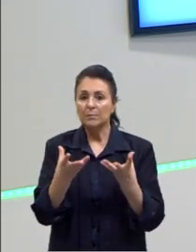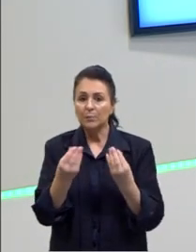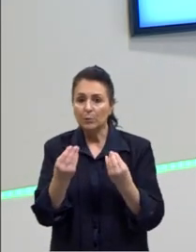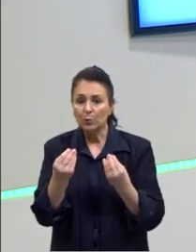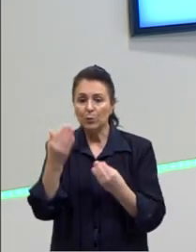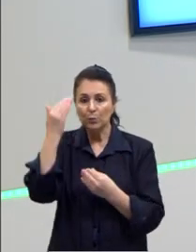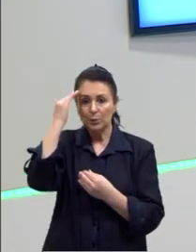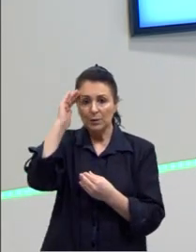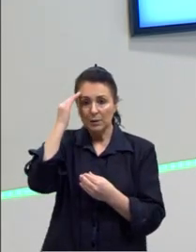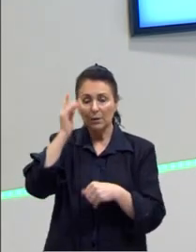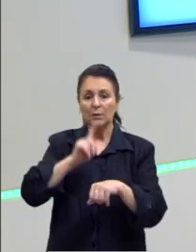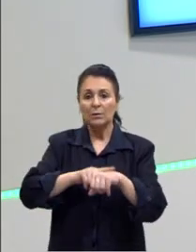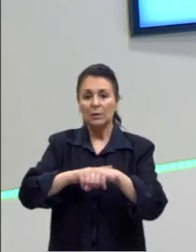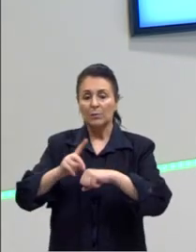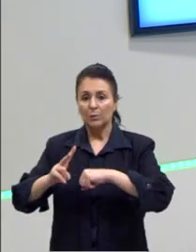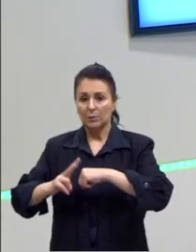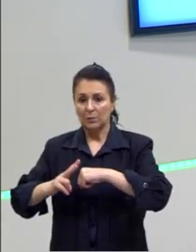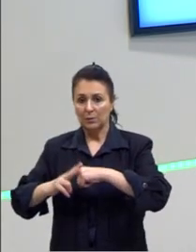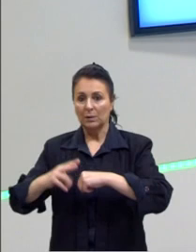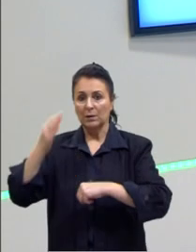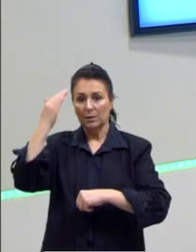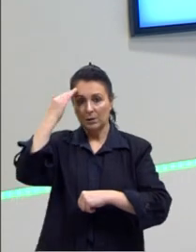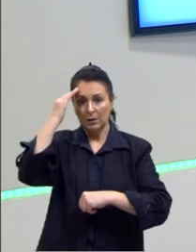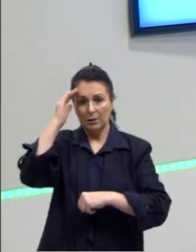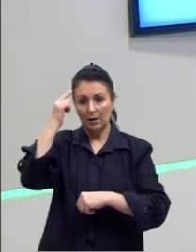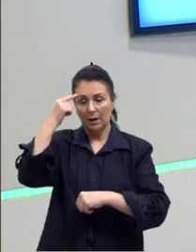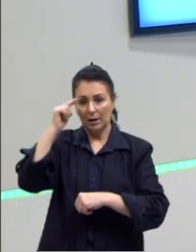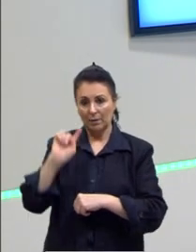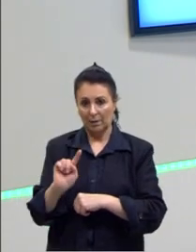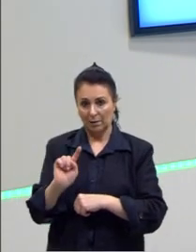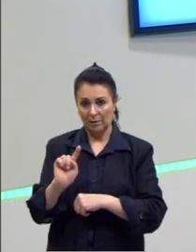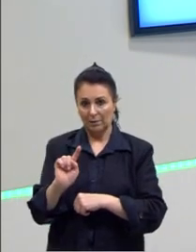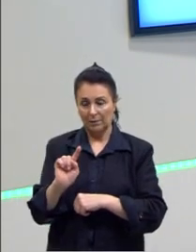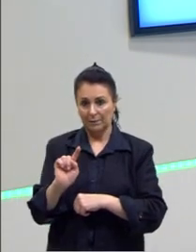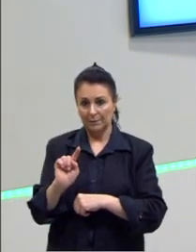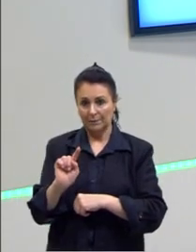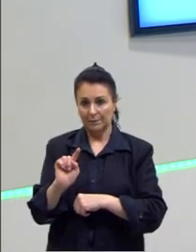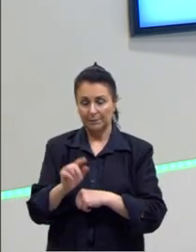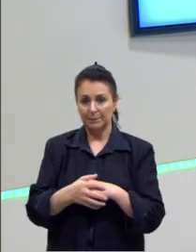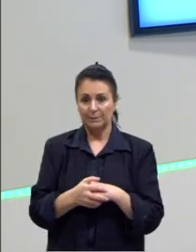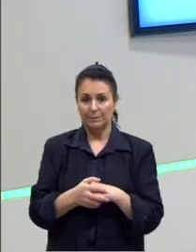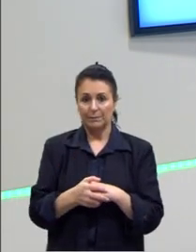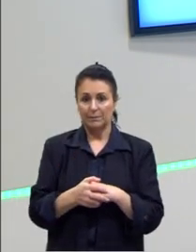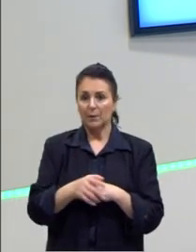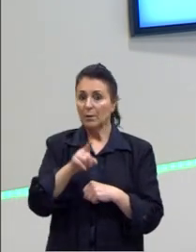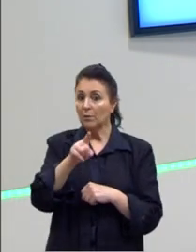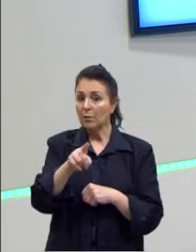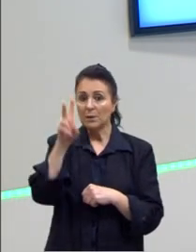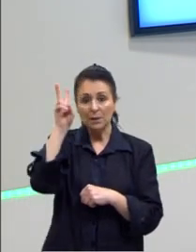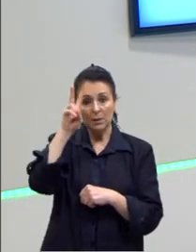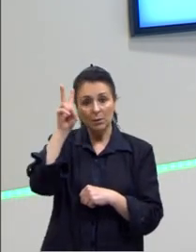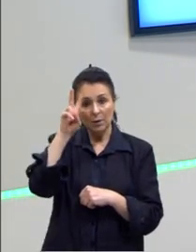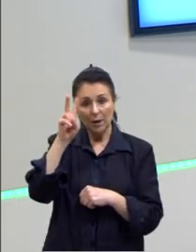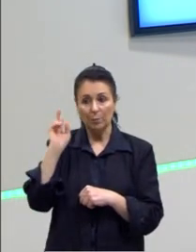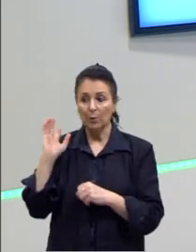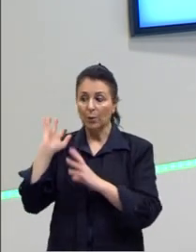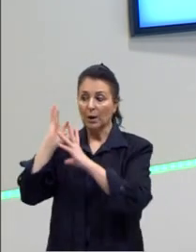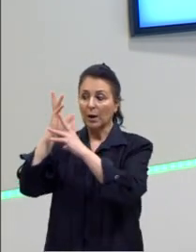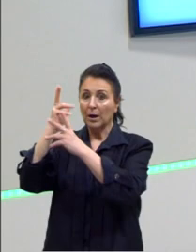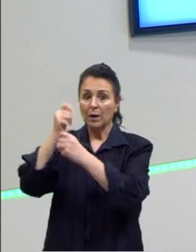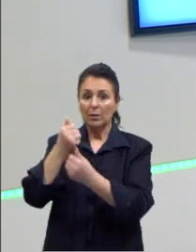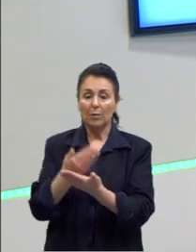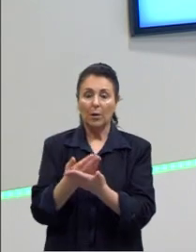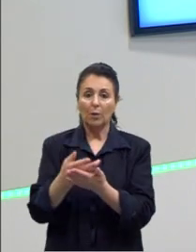entender os tempos verbais. Entender a ideia que eles querem passar. Tá? Se vocês não lembram alguma coisa, retome a aula 5,